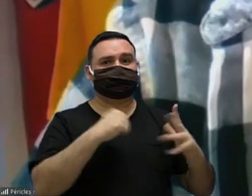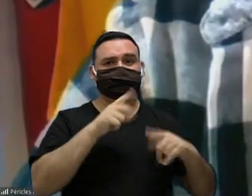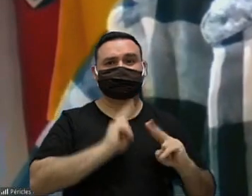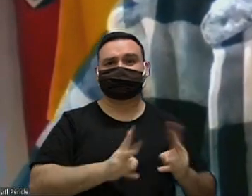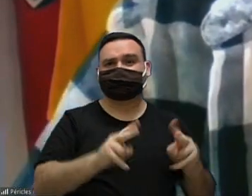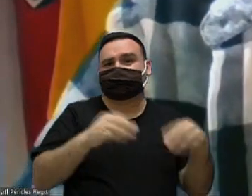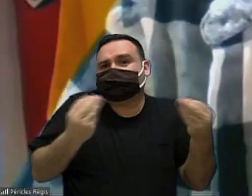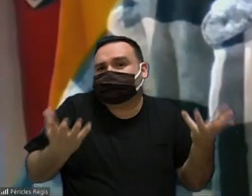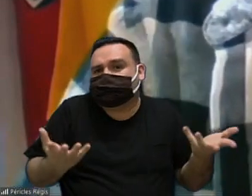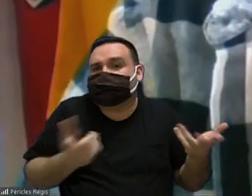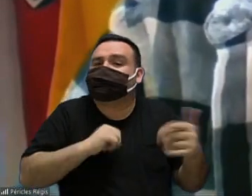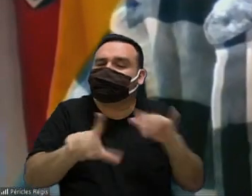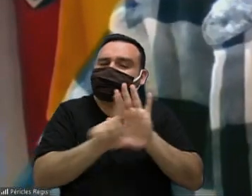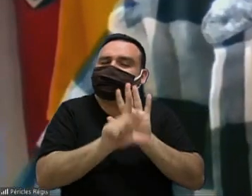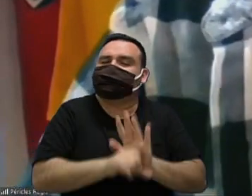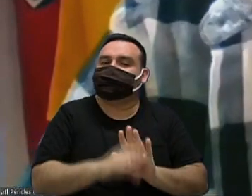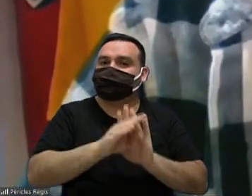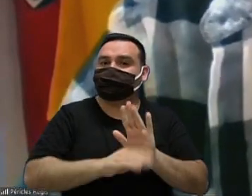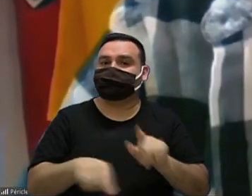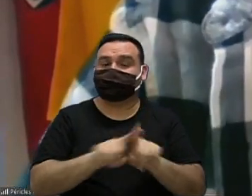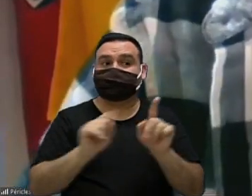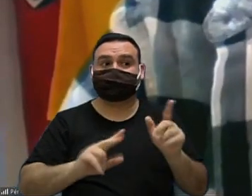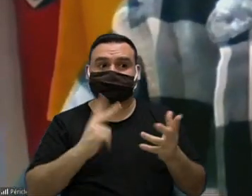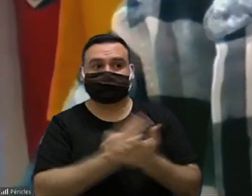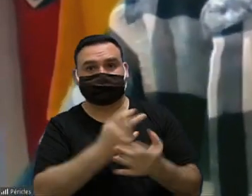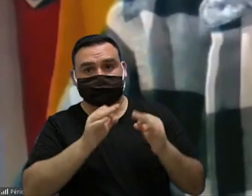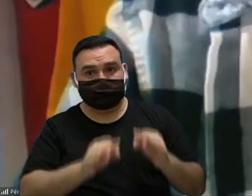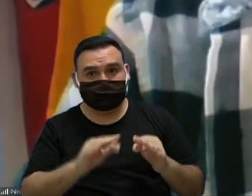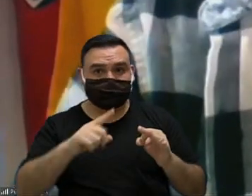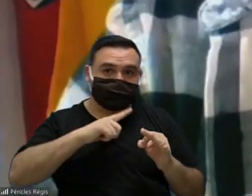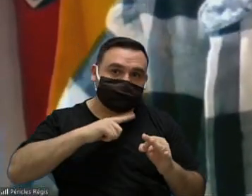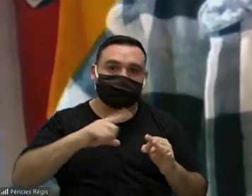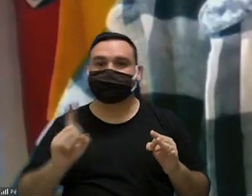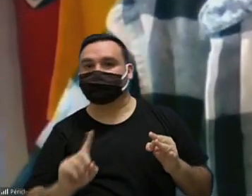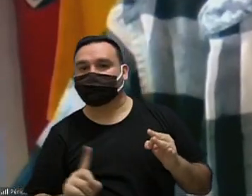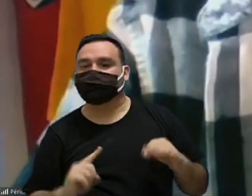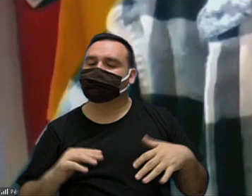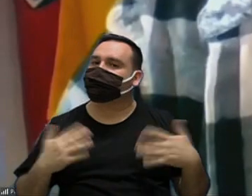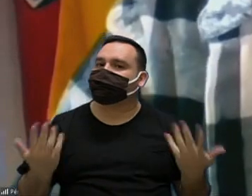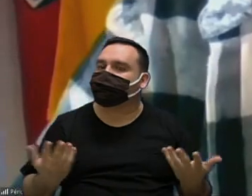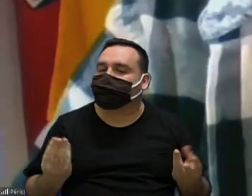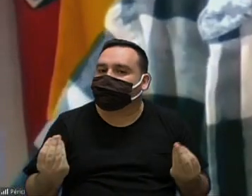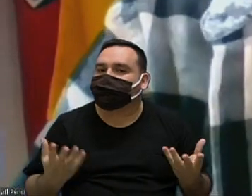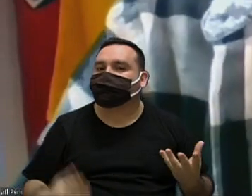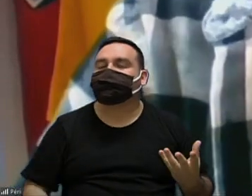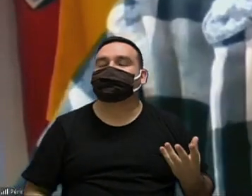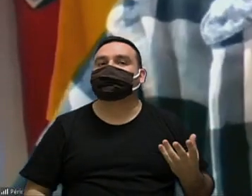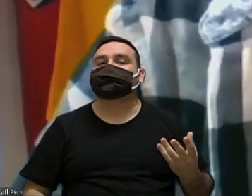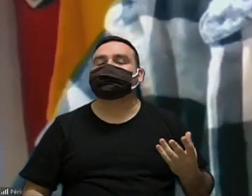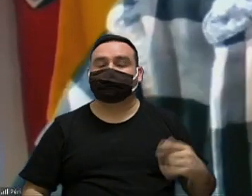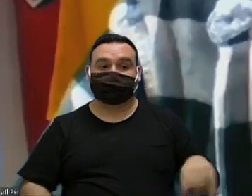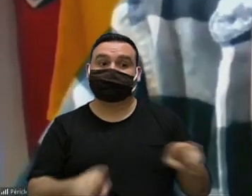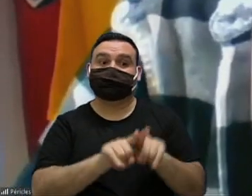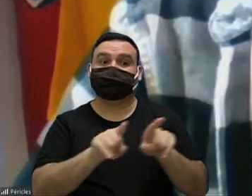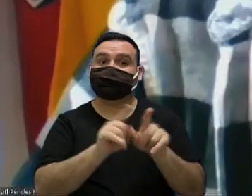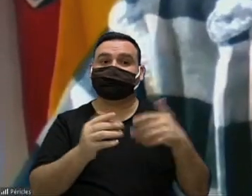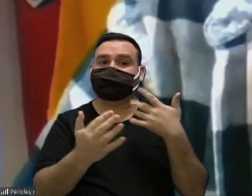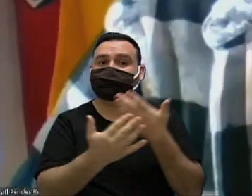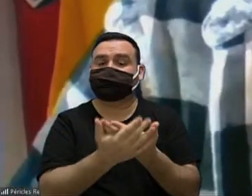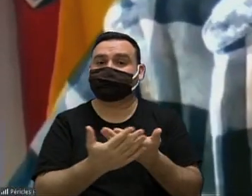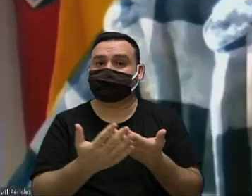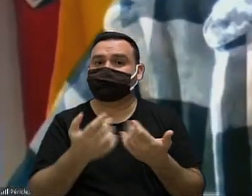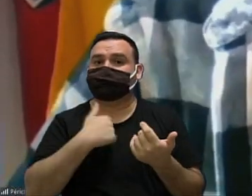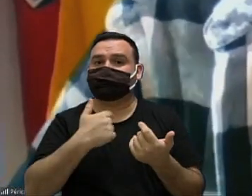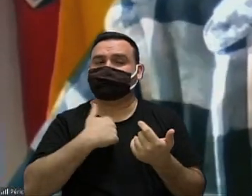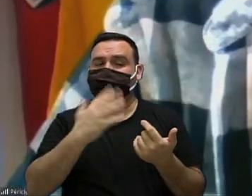pública nós precisamos fiscalizar se ela está ocorrendo de fato né mas até o até a data de hoje meu conhecimento